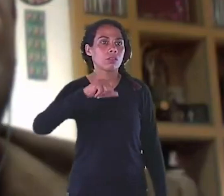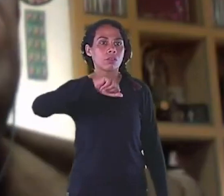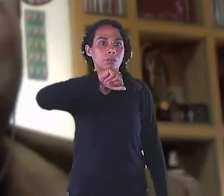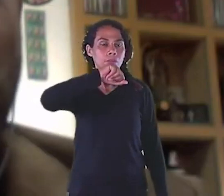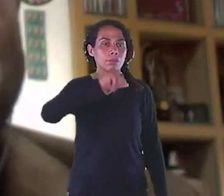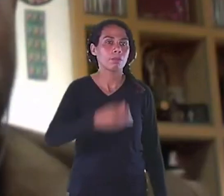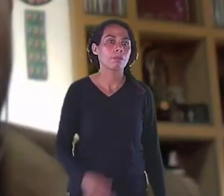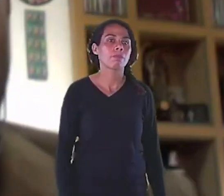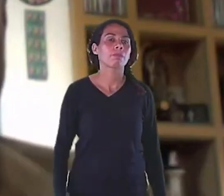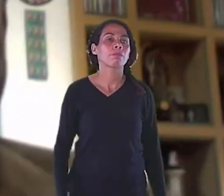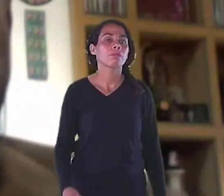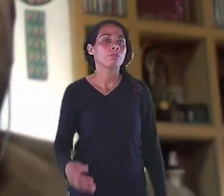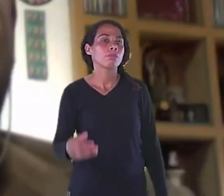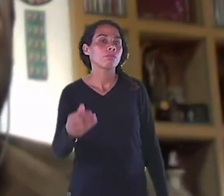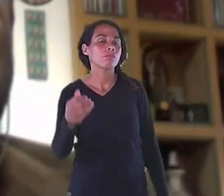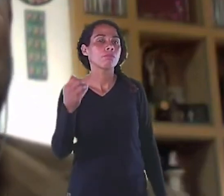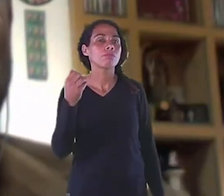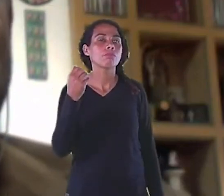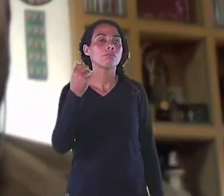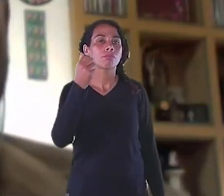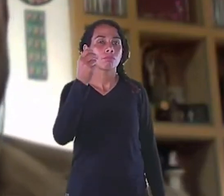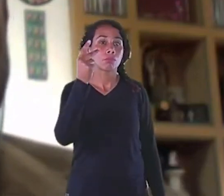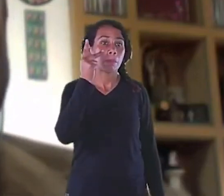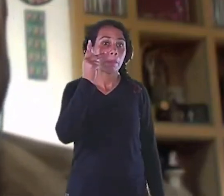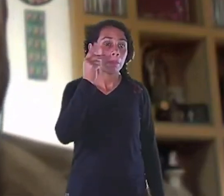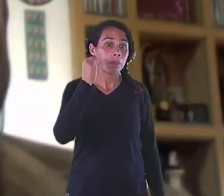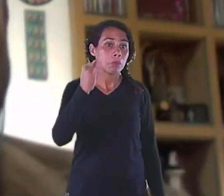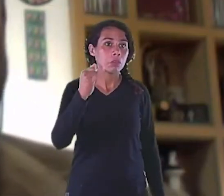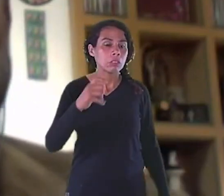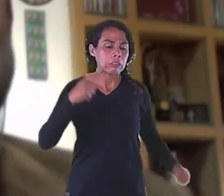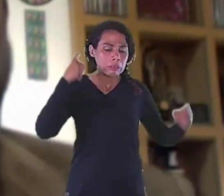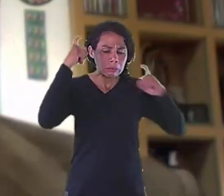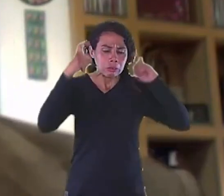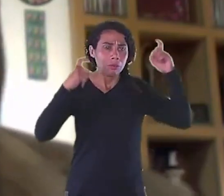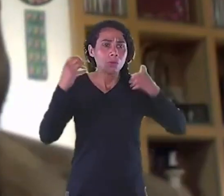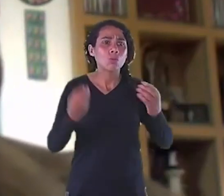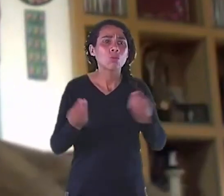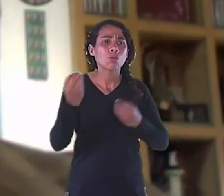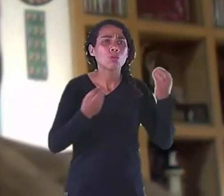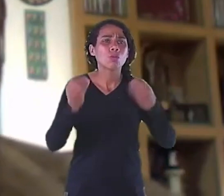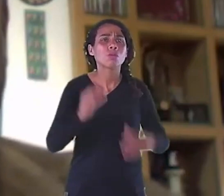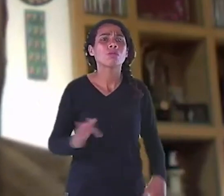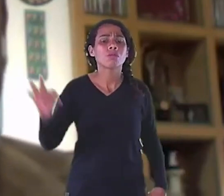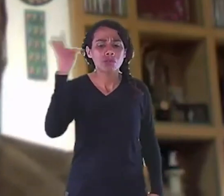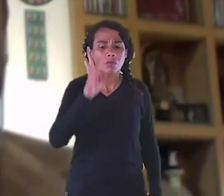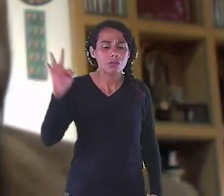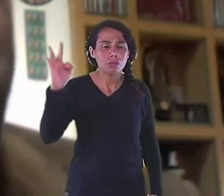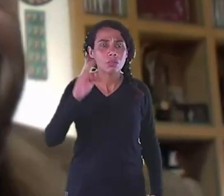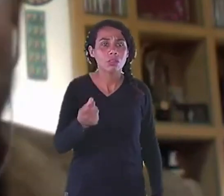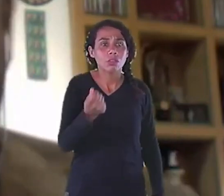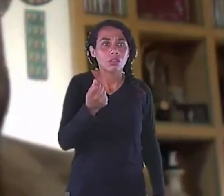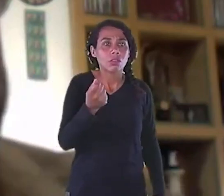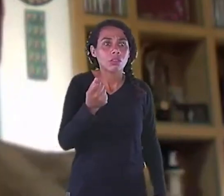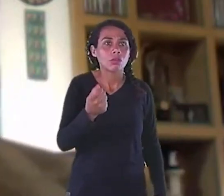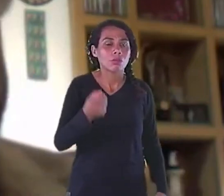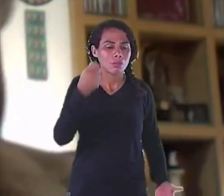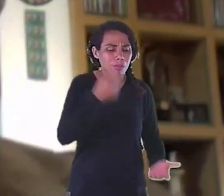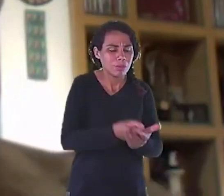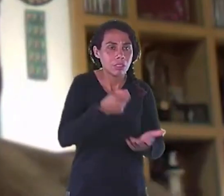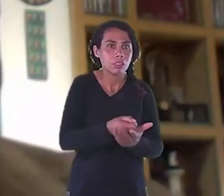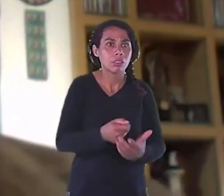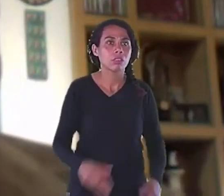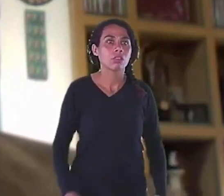Que não ia pagar mais A faculdade Dos filhos Às tinha três filhos Na universidade Cada curso Mil e trezentos reais